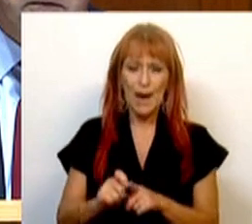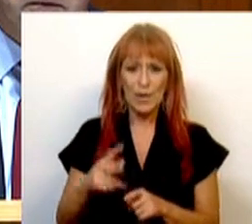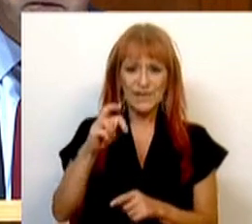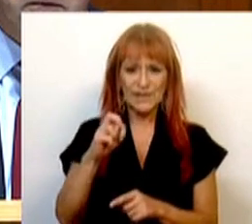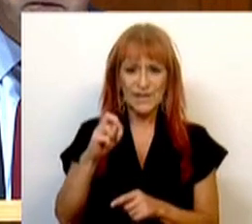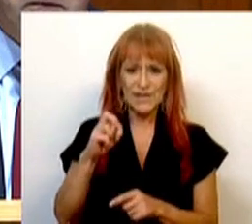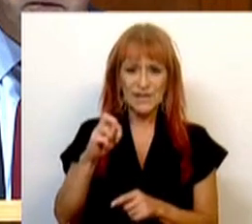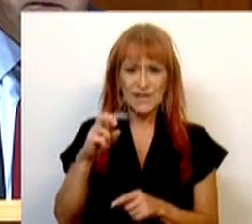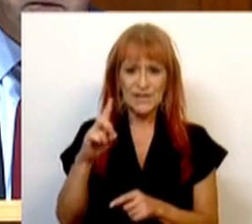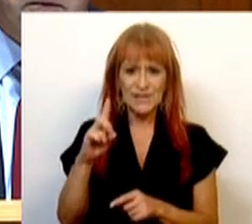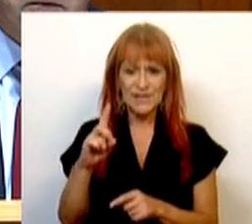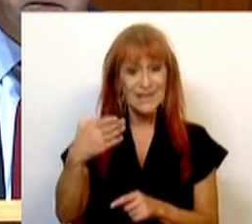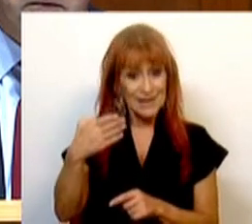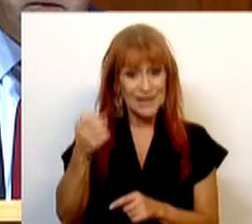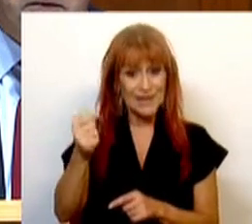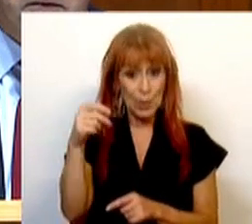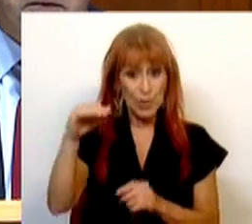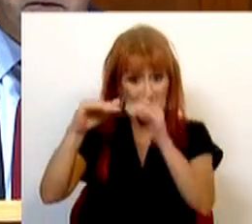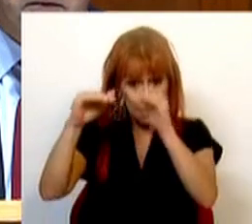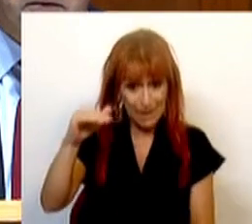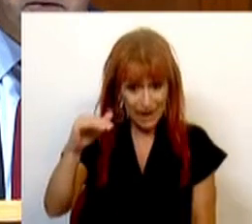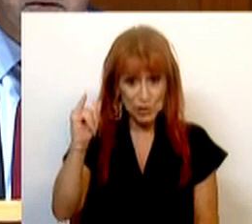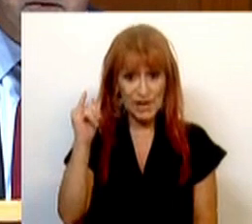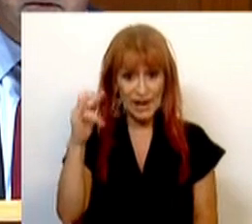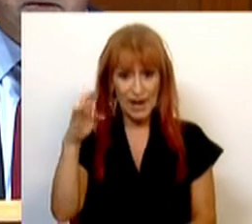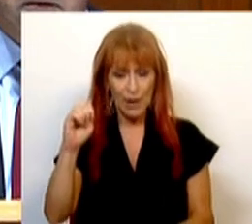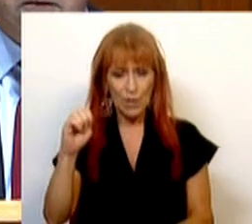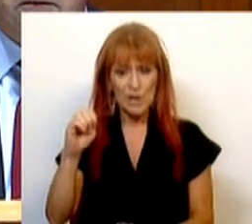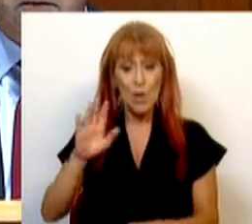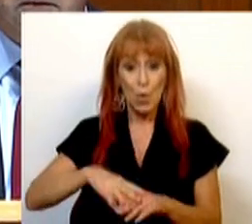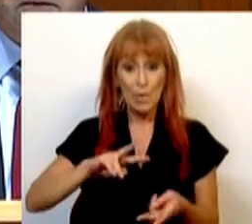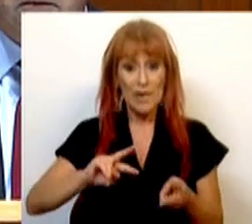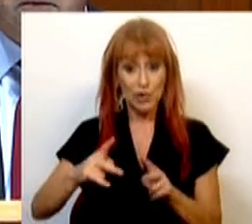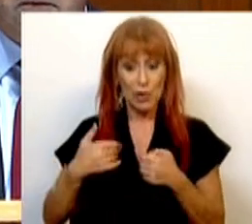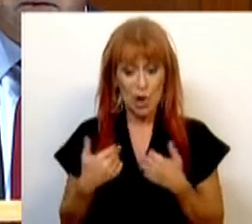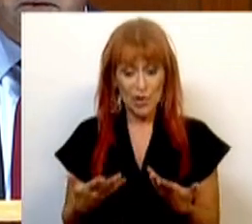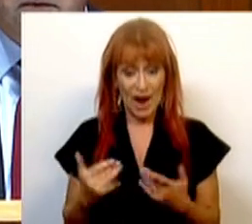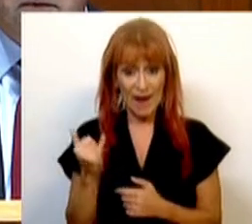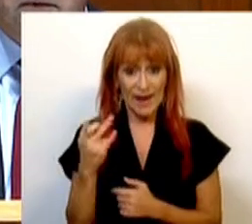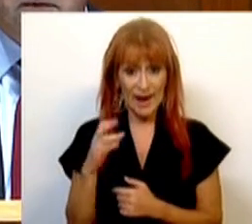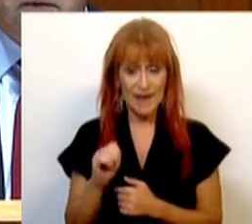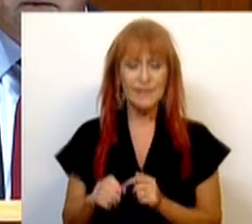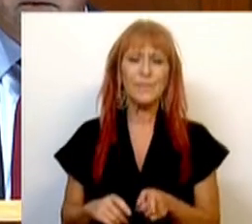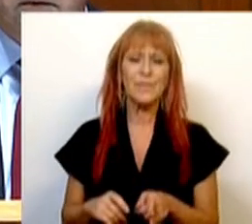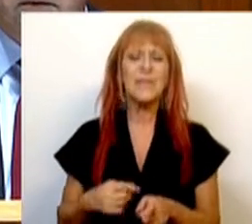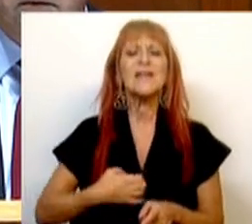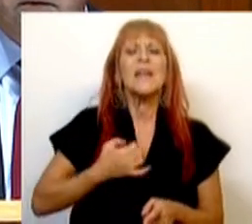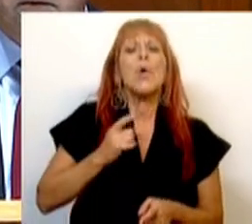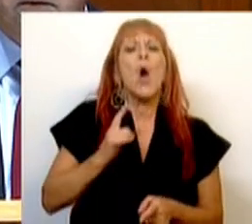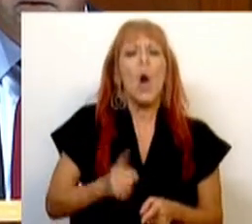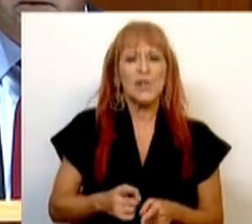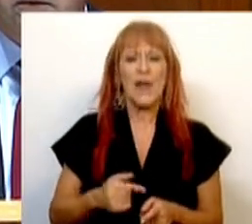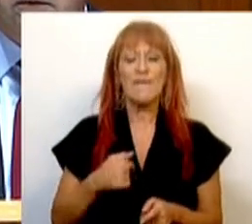de 375 euros de IRS, com as alterações que temos no IRS. E o que significa